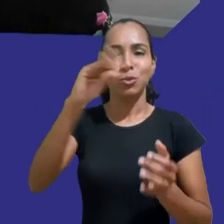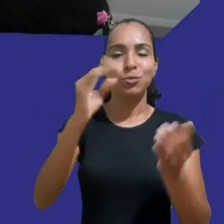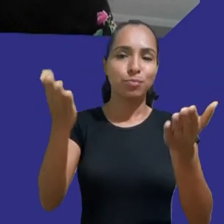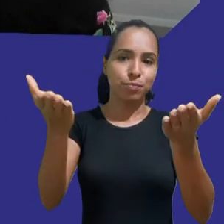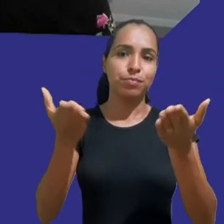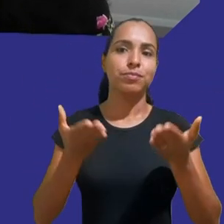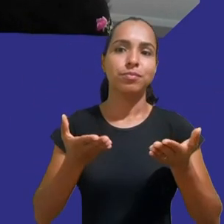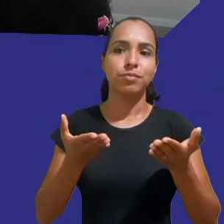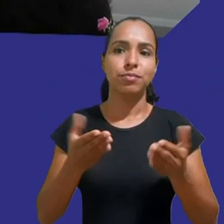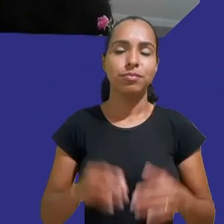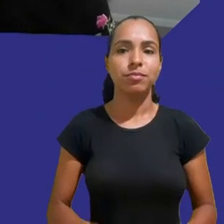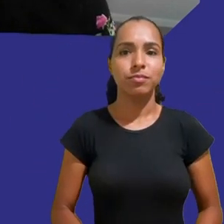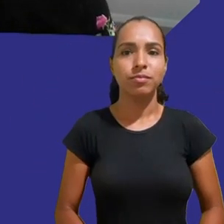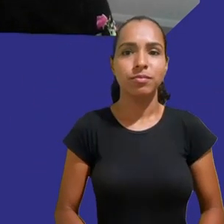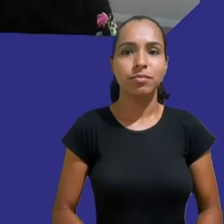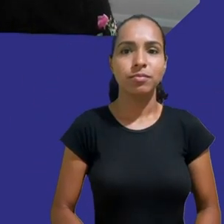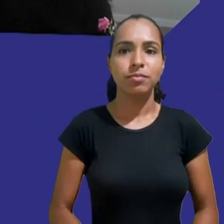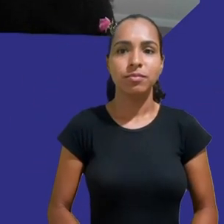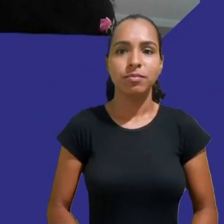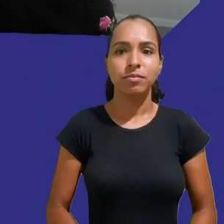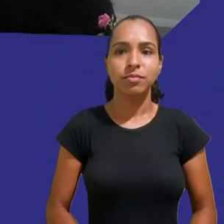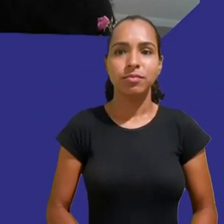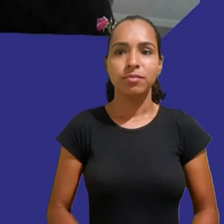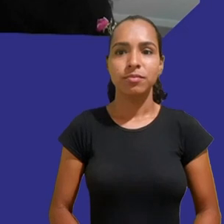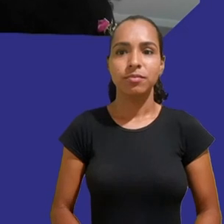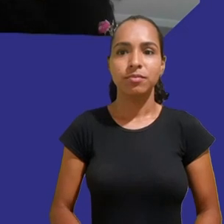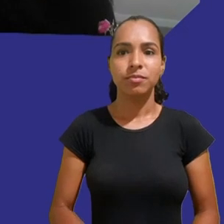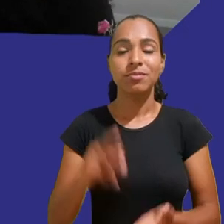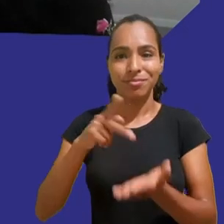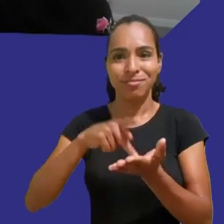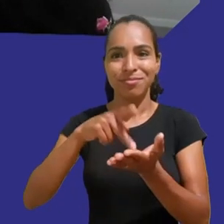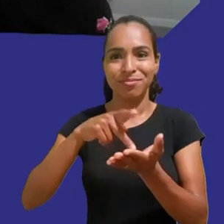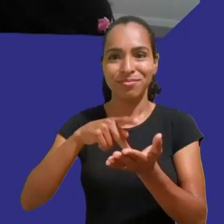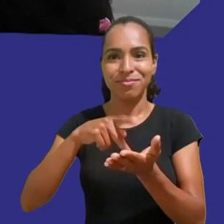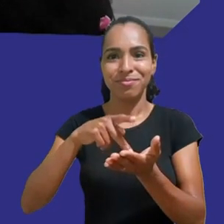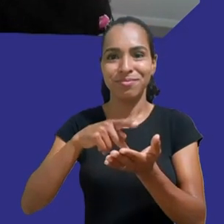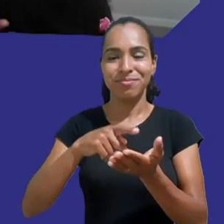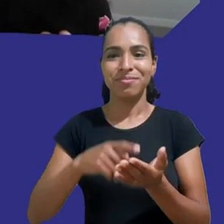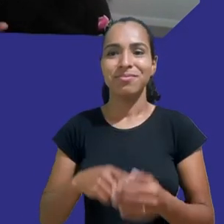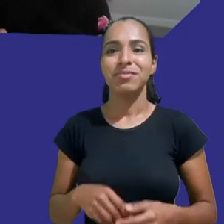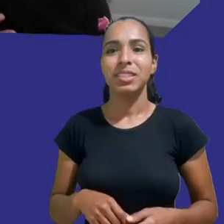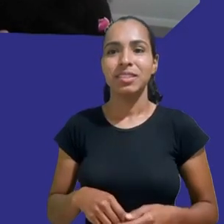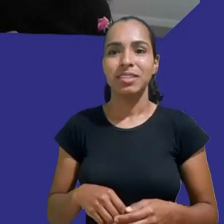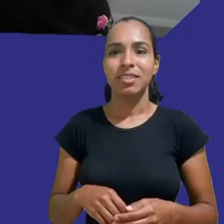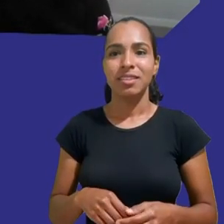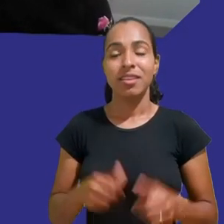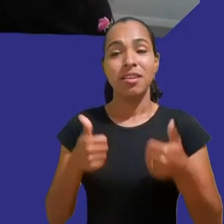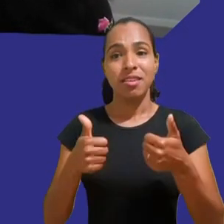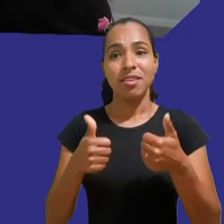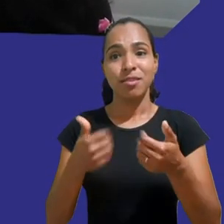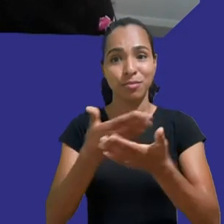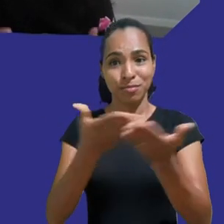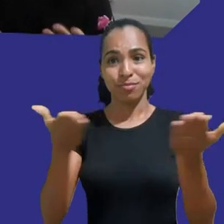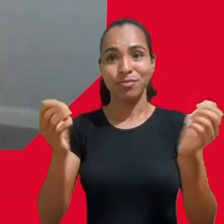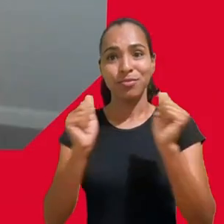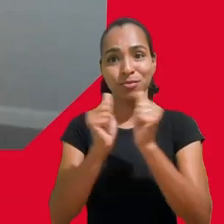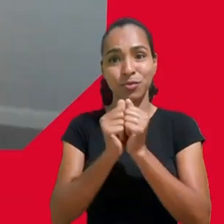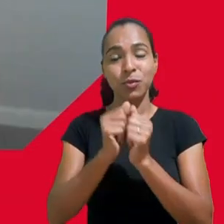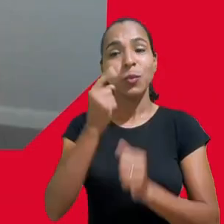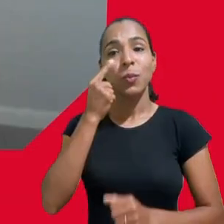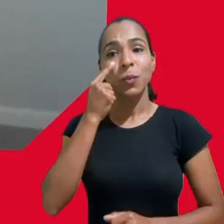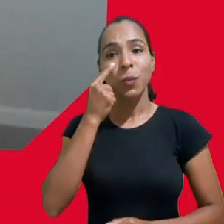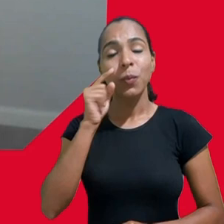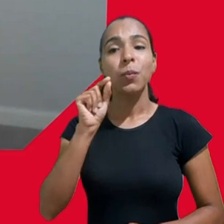verdade Gi a gente vai ficando por aqui mas deixamos vocês em ótima companhia que tal a gente ouvir um pouco sobre as crianças o que elas